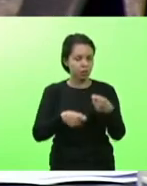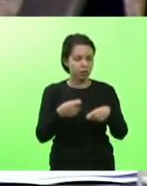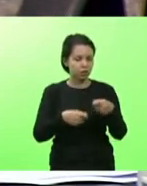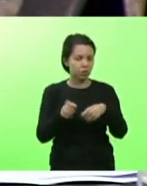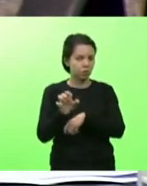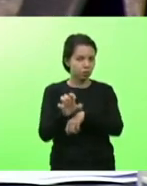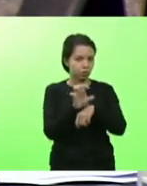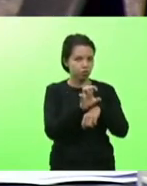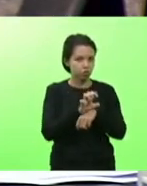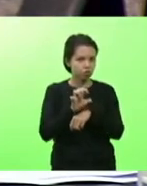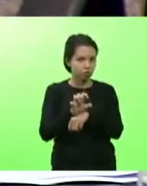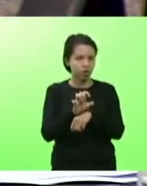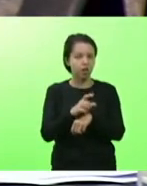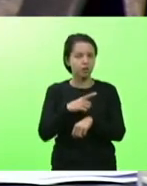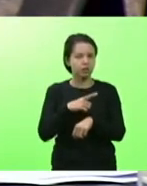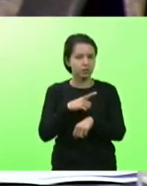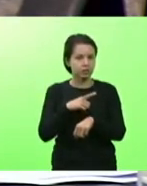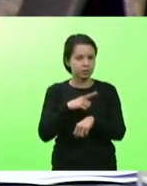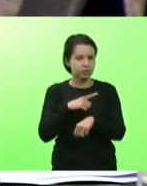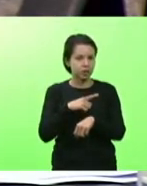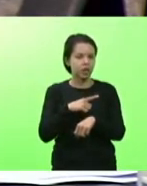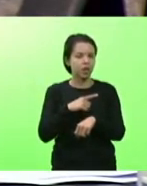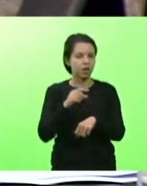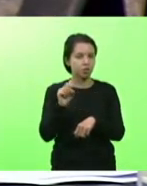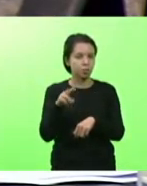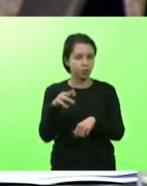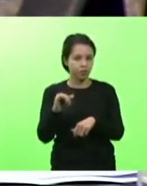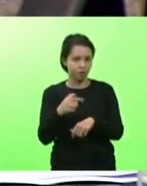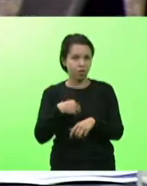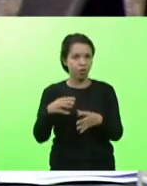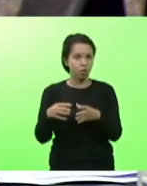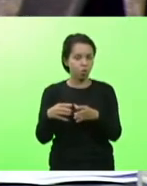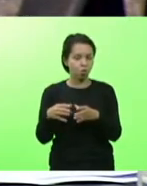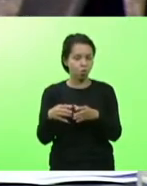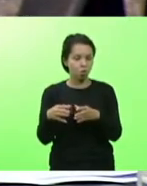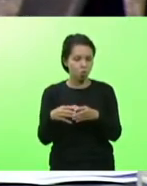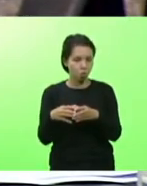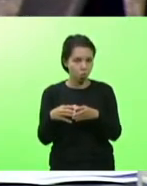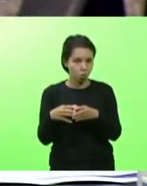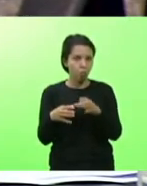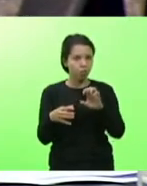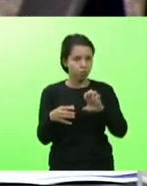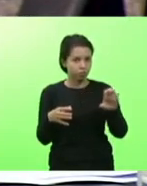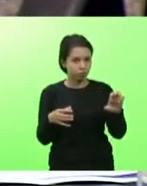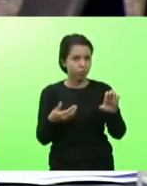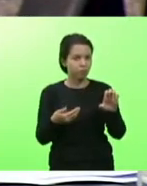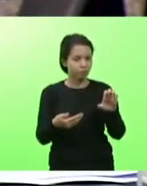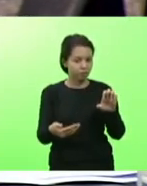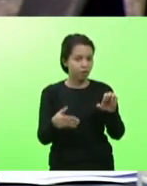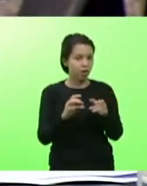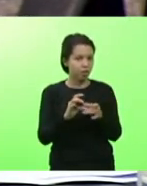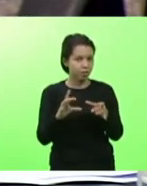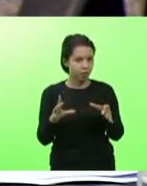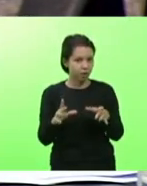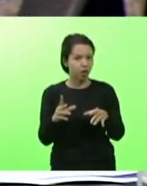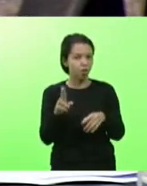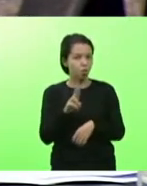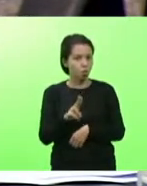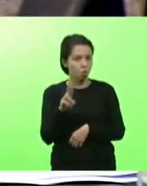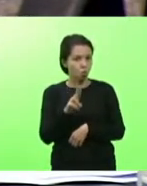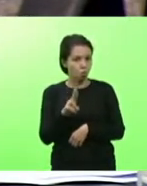que têm uma matiz subversiva, esquerdista, também consigam agora liberar o uso da cloroquina, da